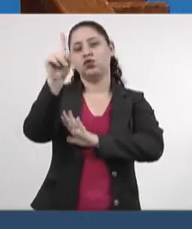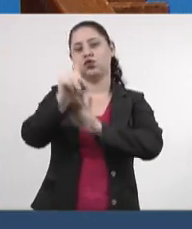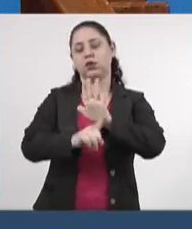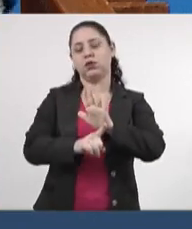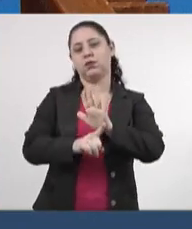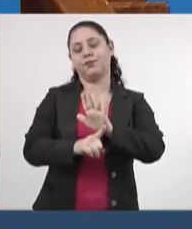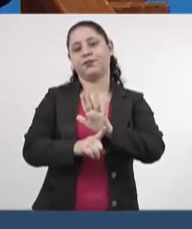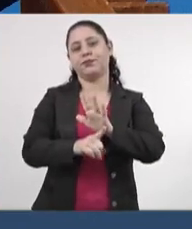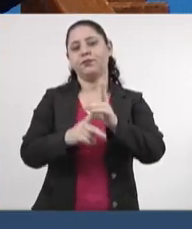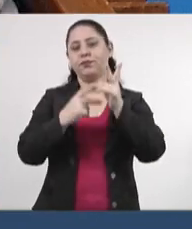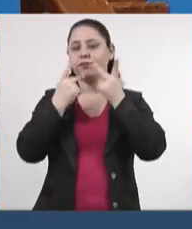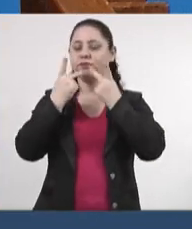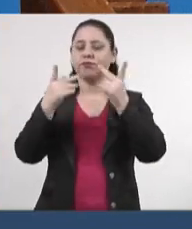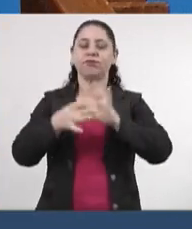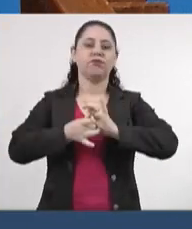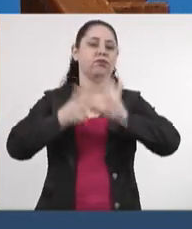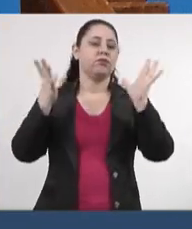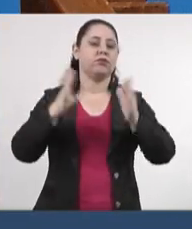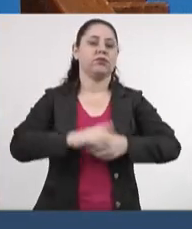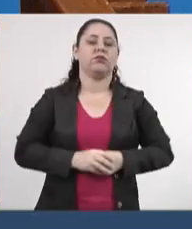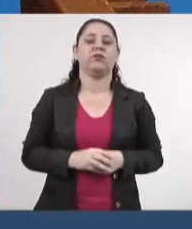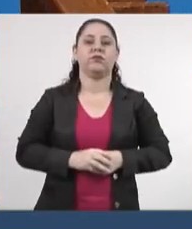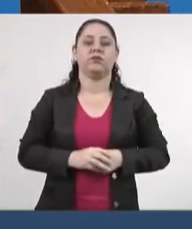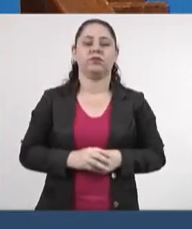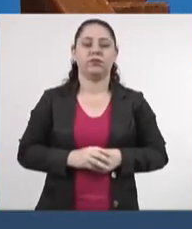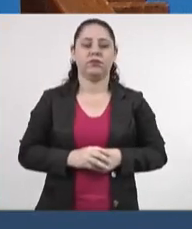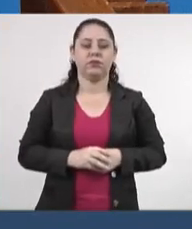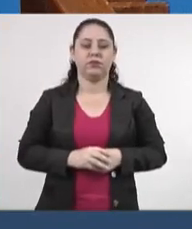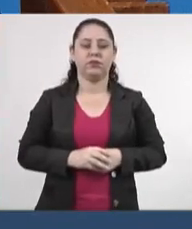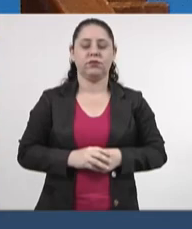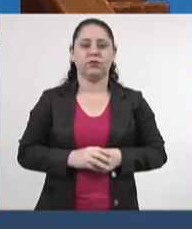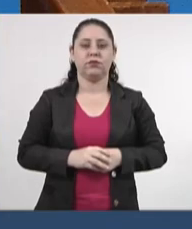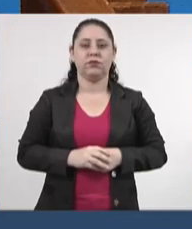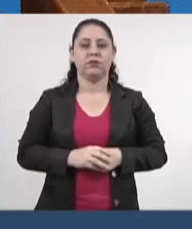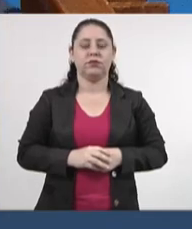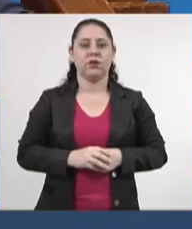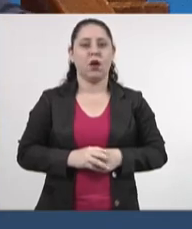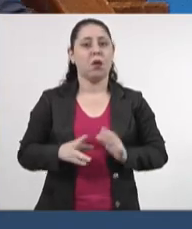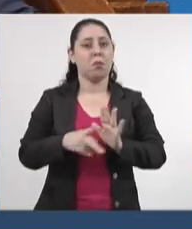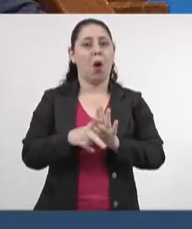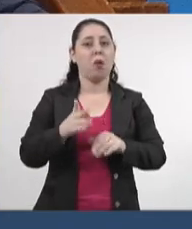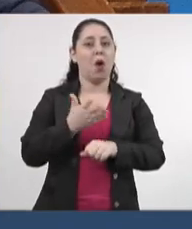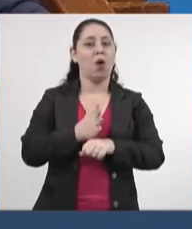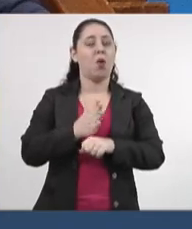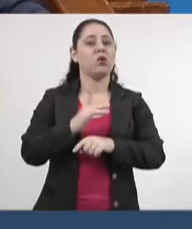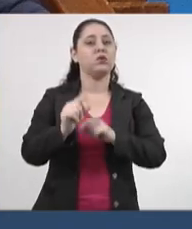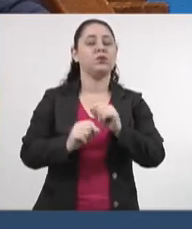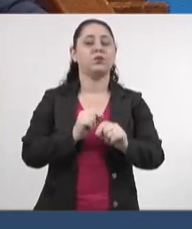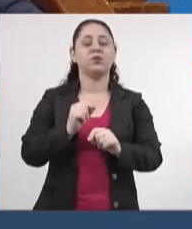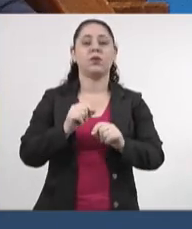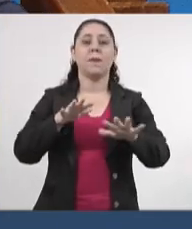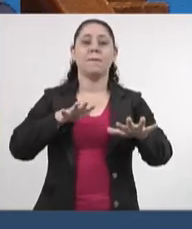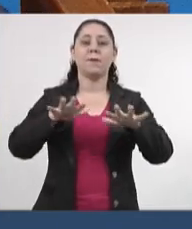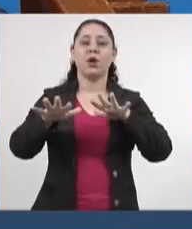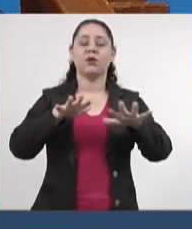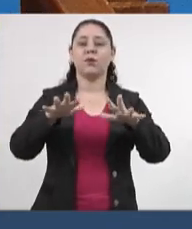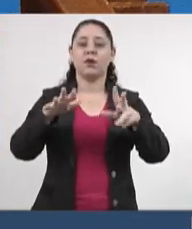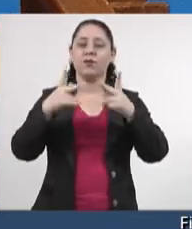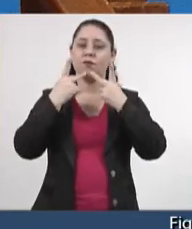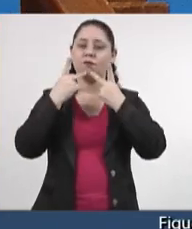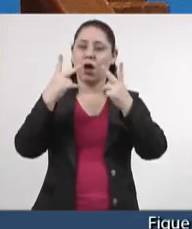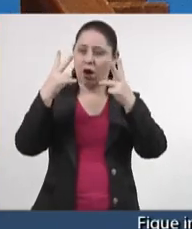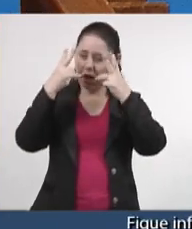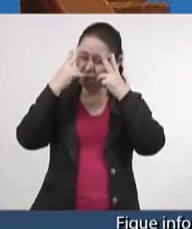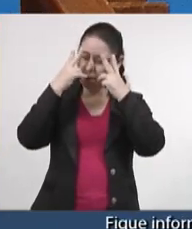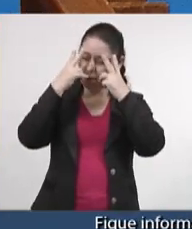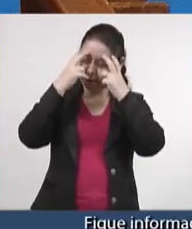direito de liberdade de expressão. Do exercício pleno, a manifestação do pensamento